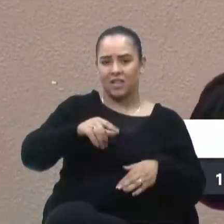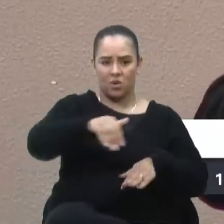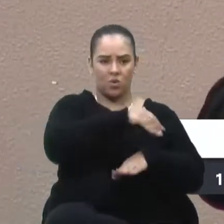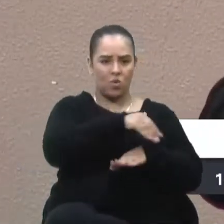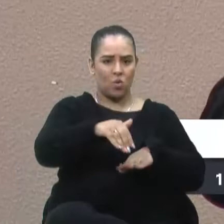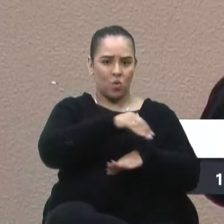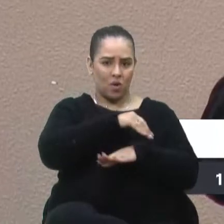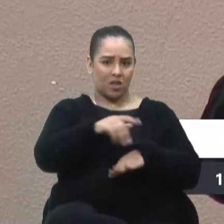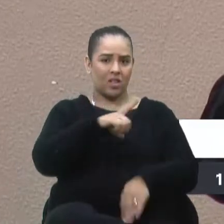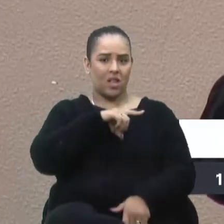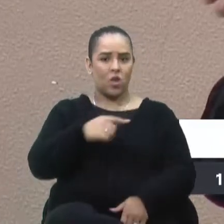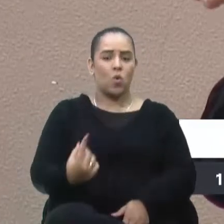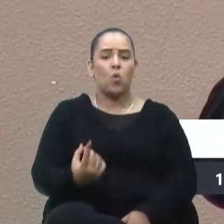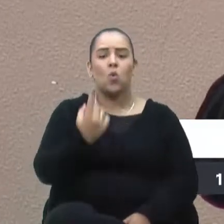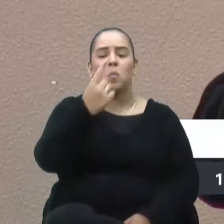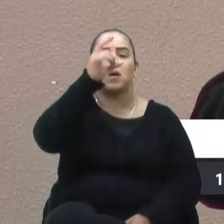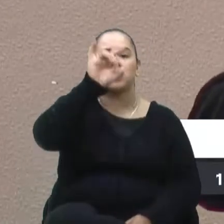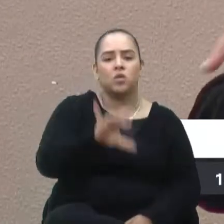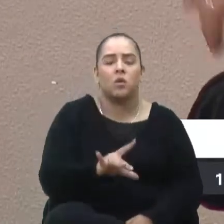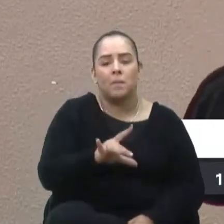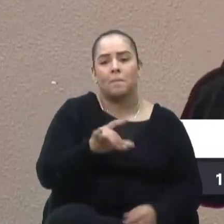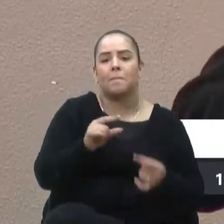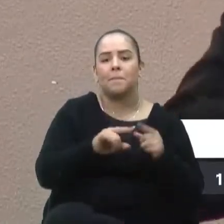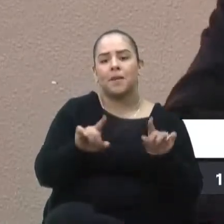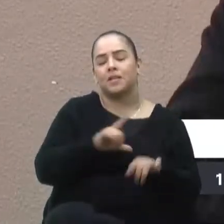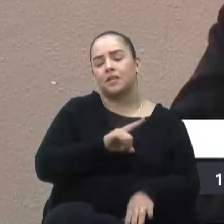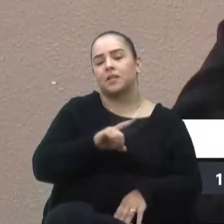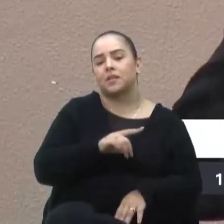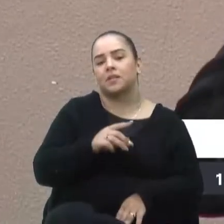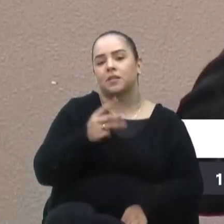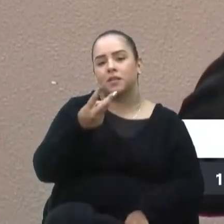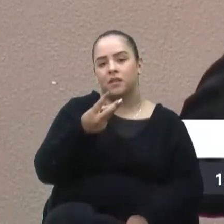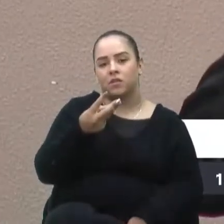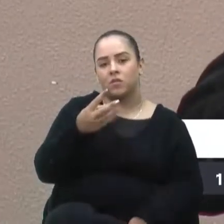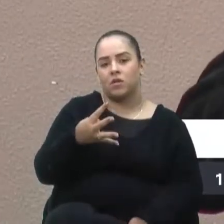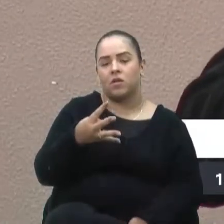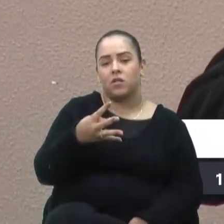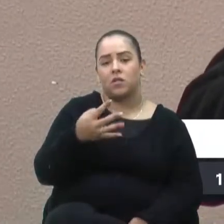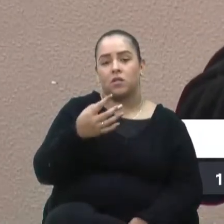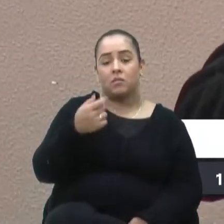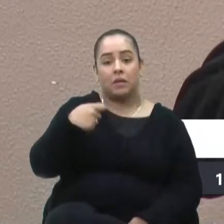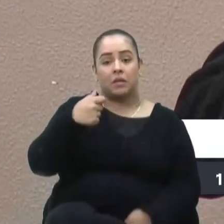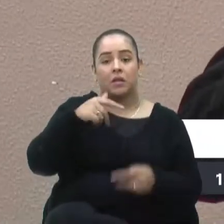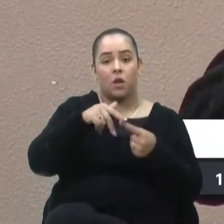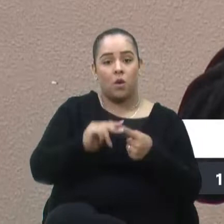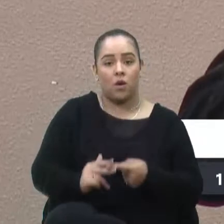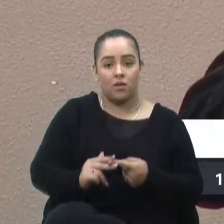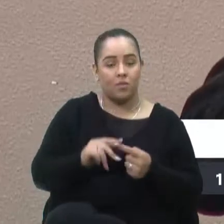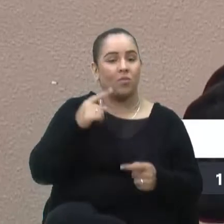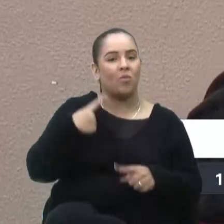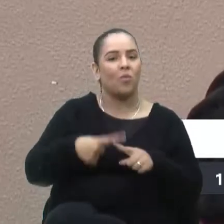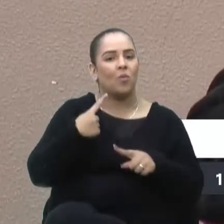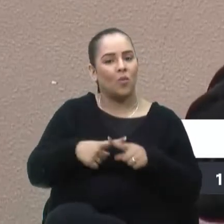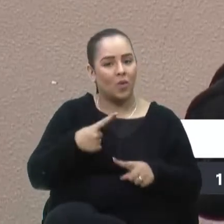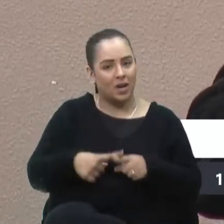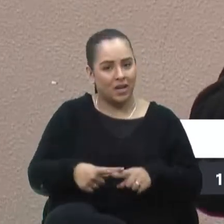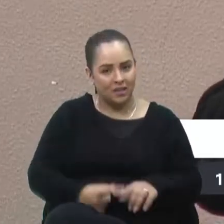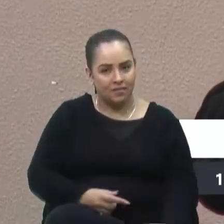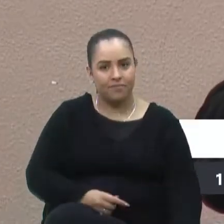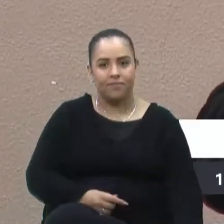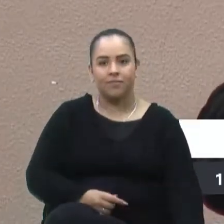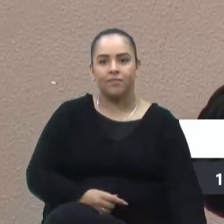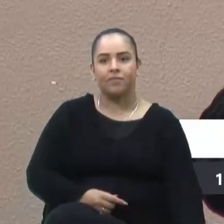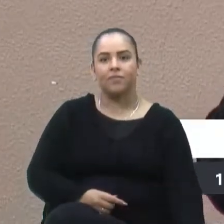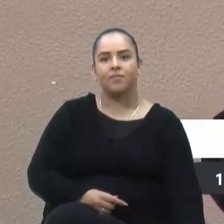uma, praticamente tem três, quatro lá, porque é muito antigo, tem que corrigir isso, porque hoje, com